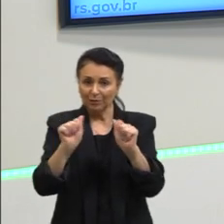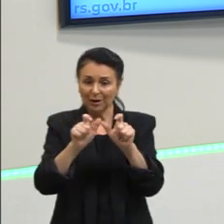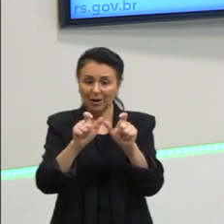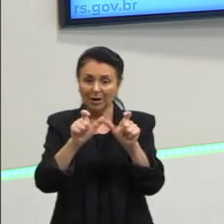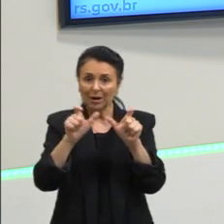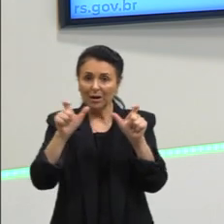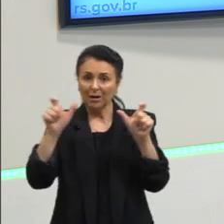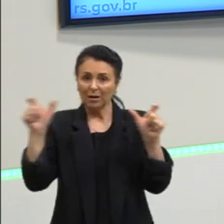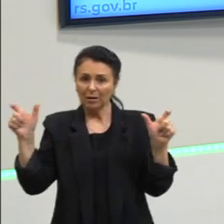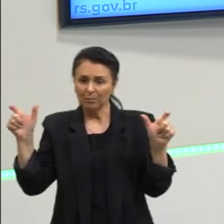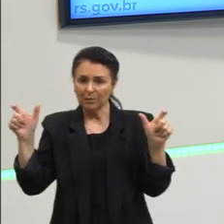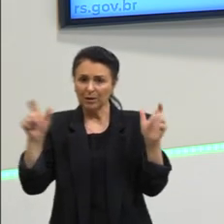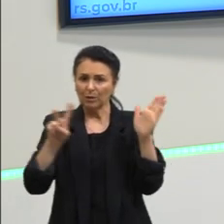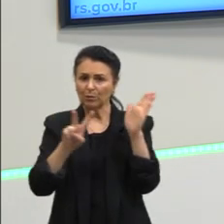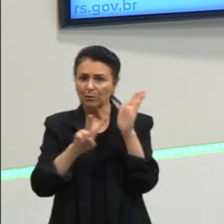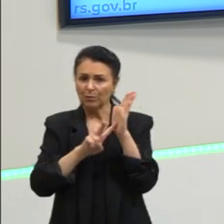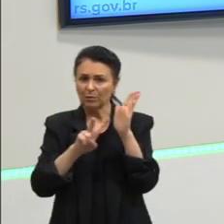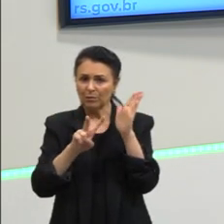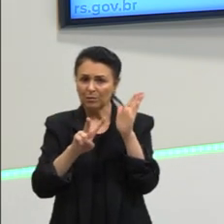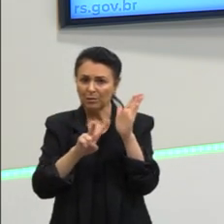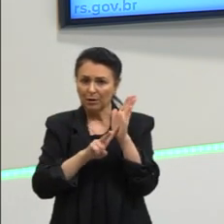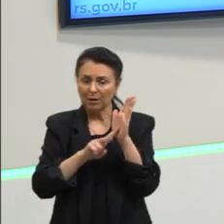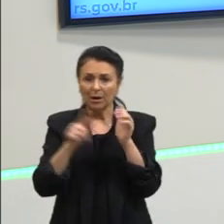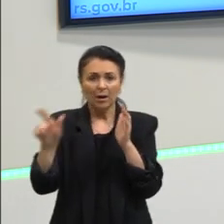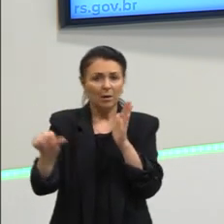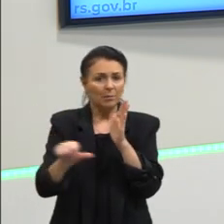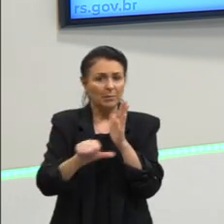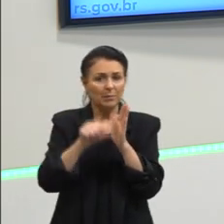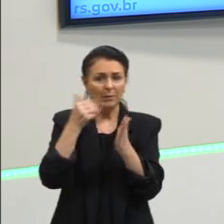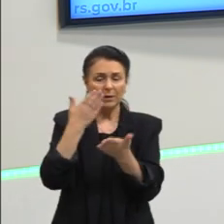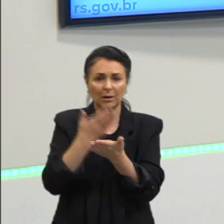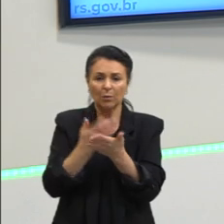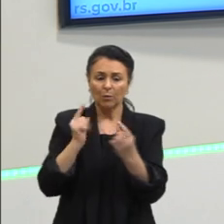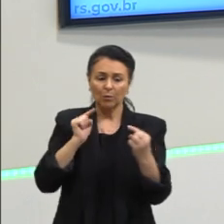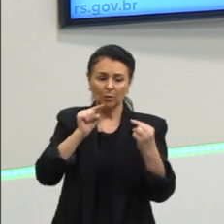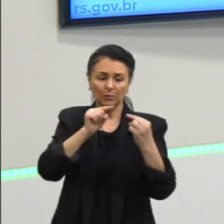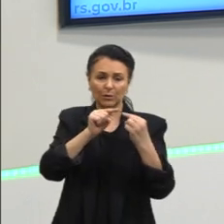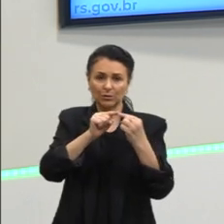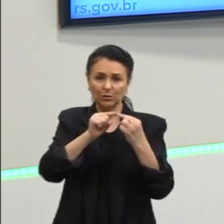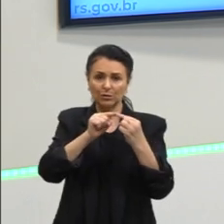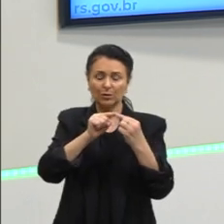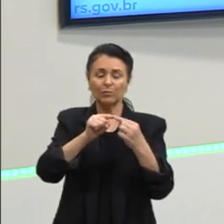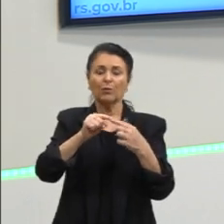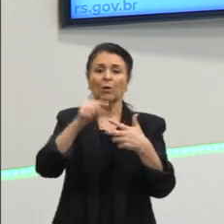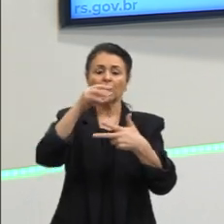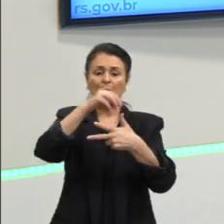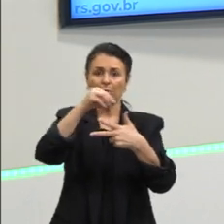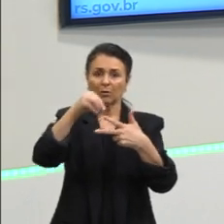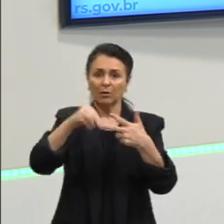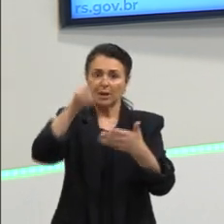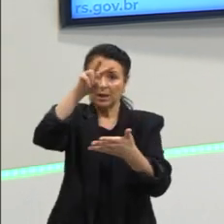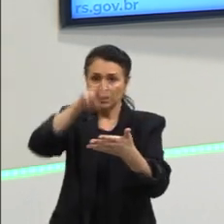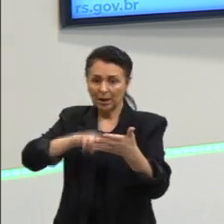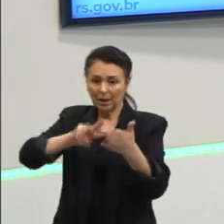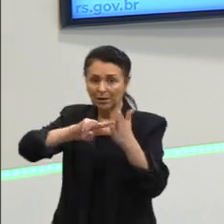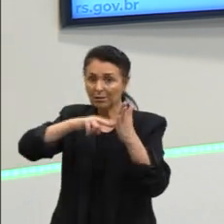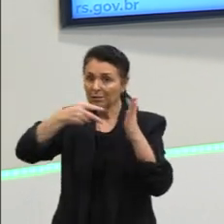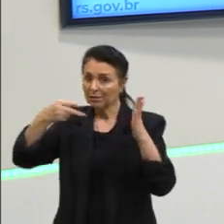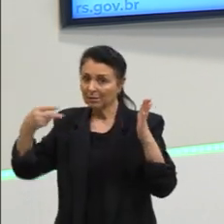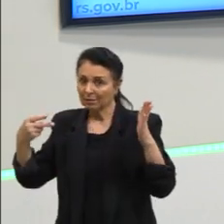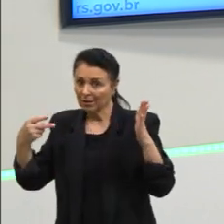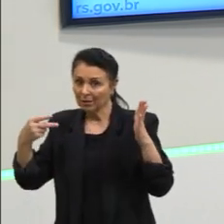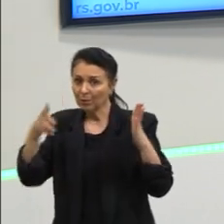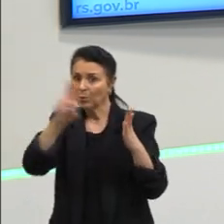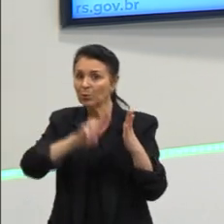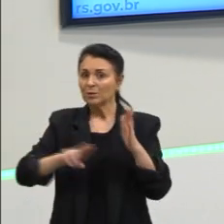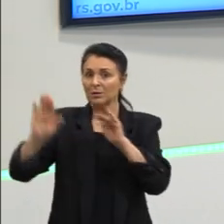vocabulário Na primeira aula Eu comentei com vocês O objetivo Do ENEM É ver se você sabe Ler e interpretar Na língua espanhola E para